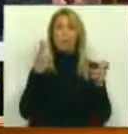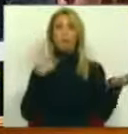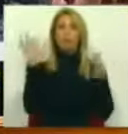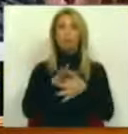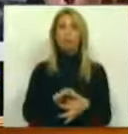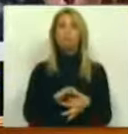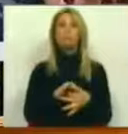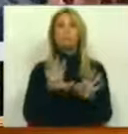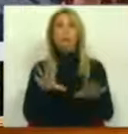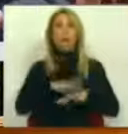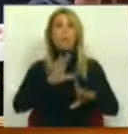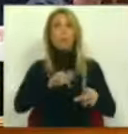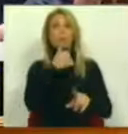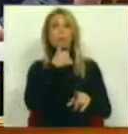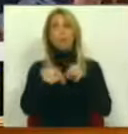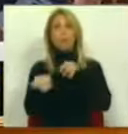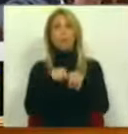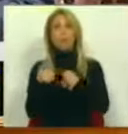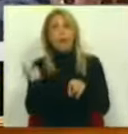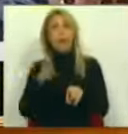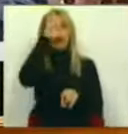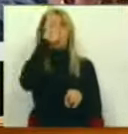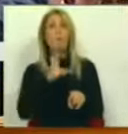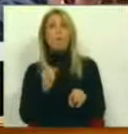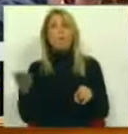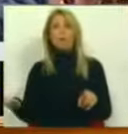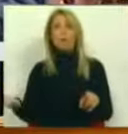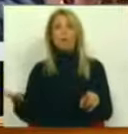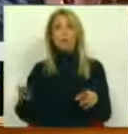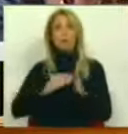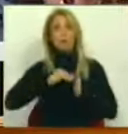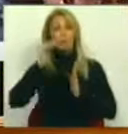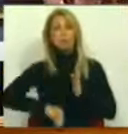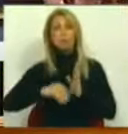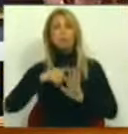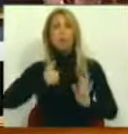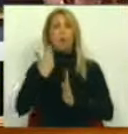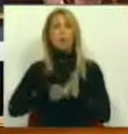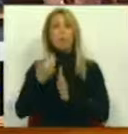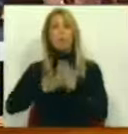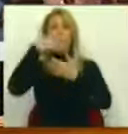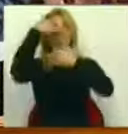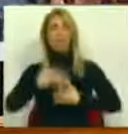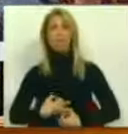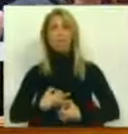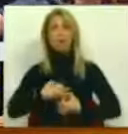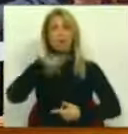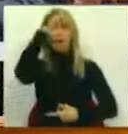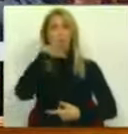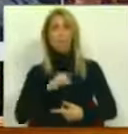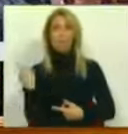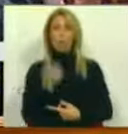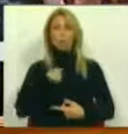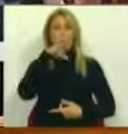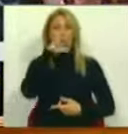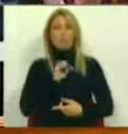políticas tomadas pelos governos anteriores e subscritas em documentos oficiais da governação do nosso Estado.